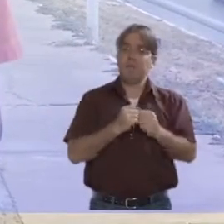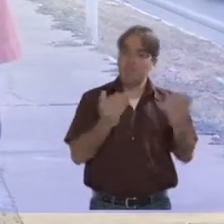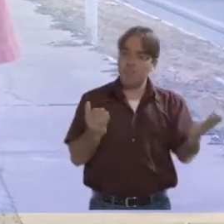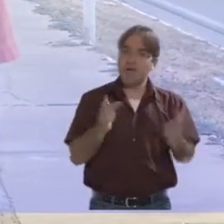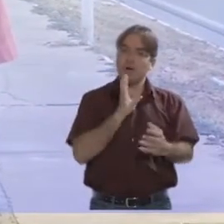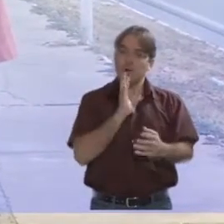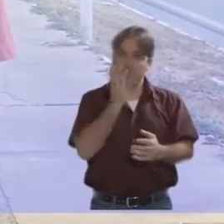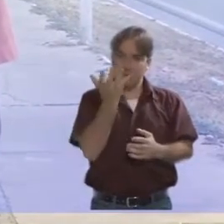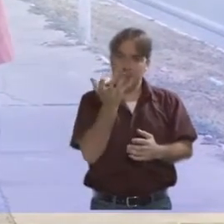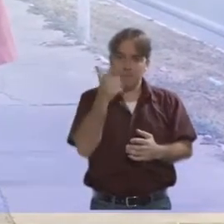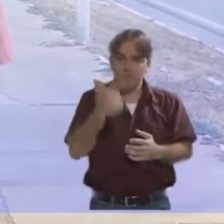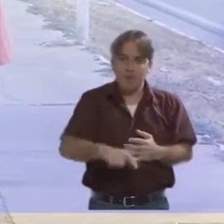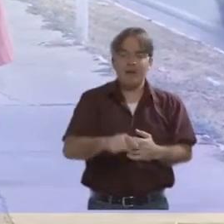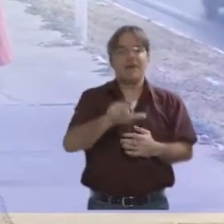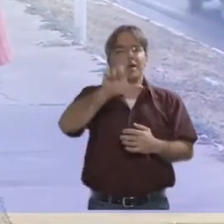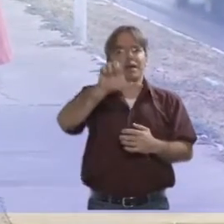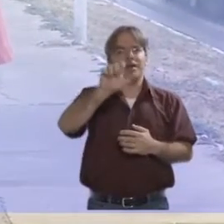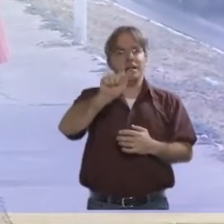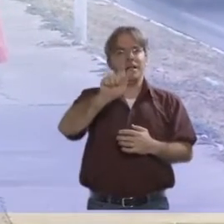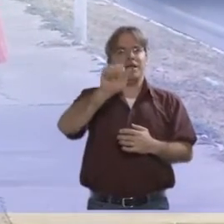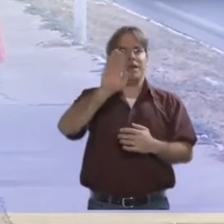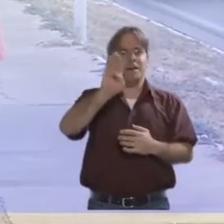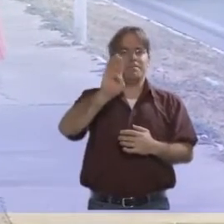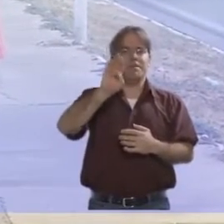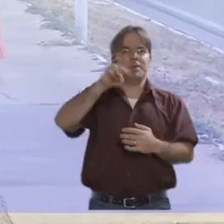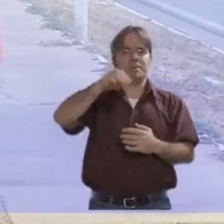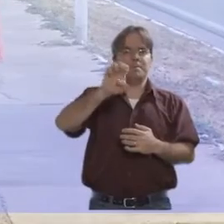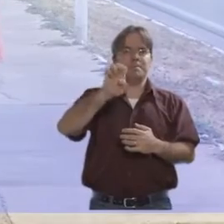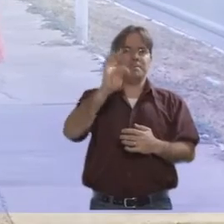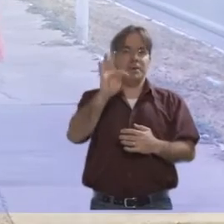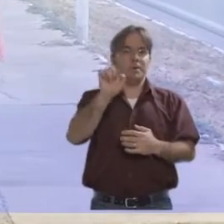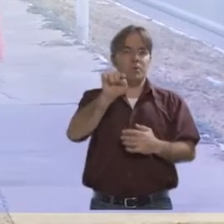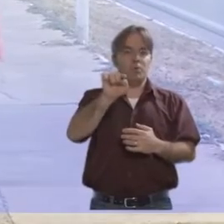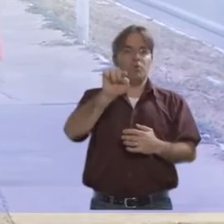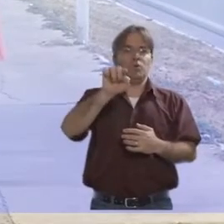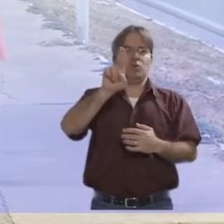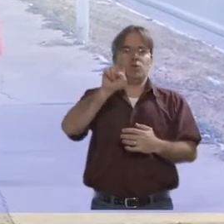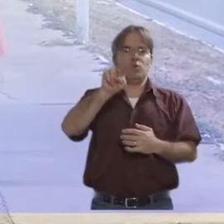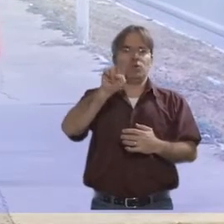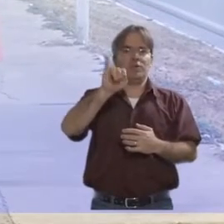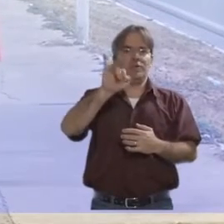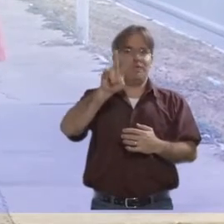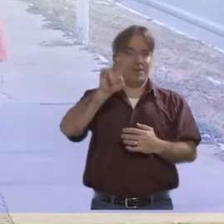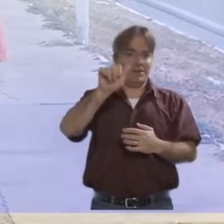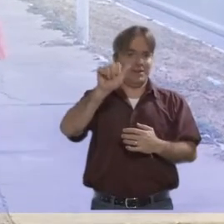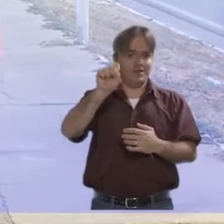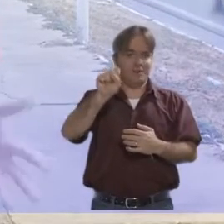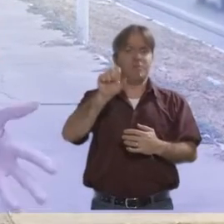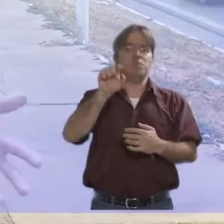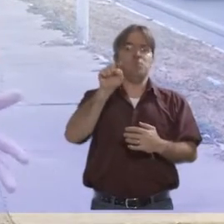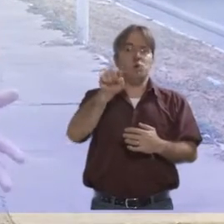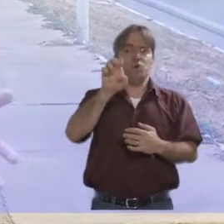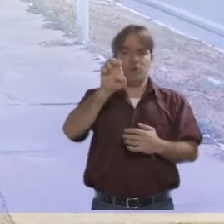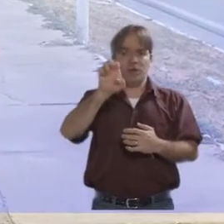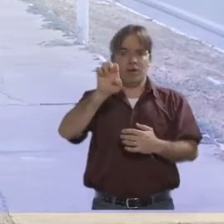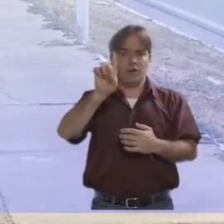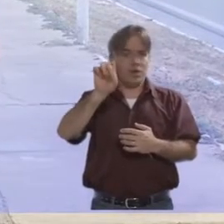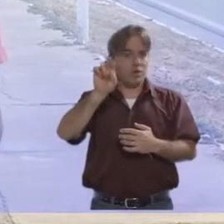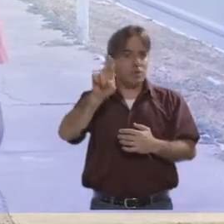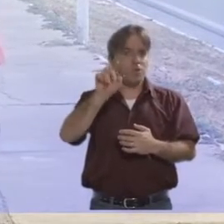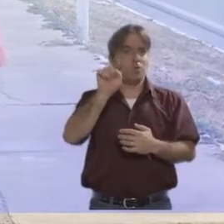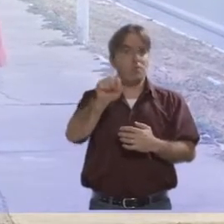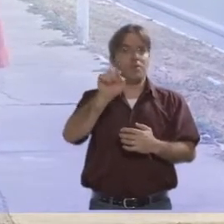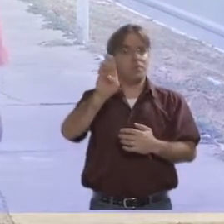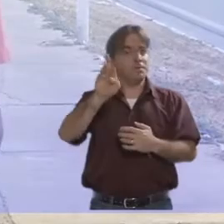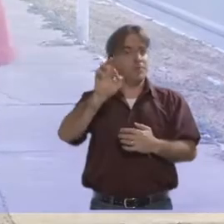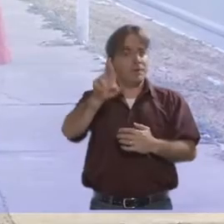conhecer mais sobre o LabMet? É só acessar o site labmet.univasf.edu.br O Ciência do Semiárido de hoje